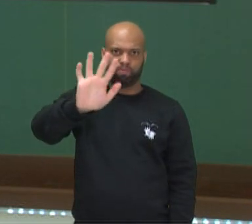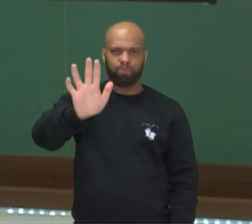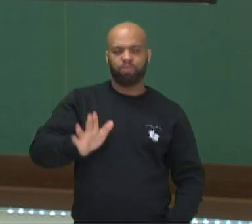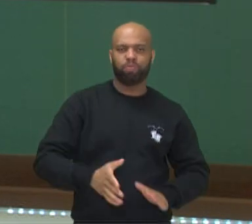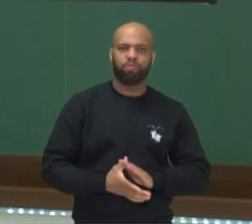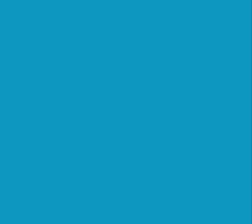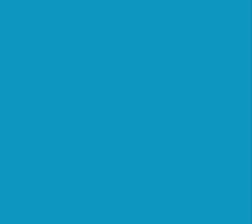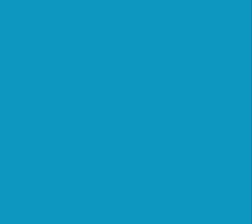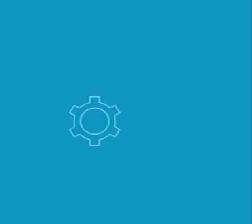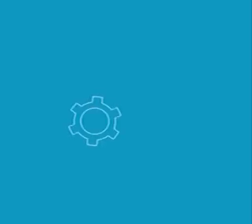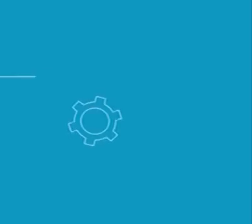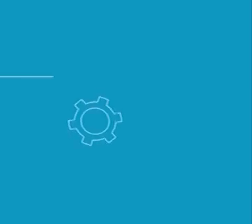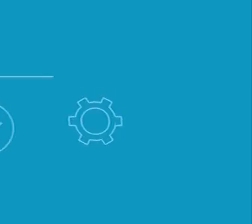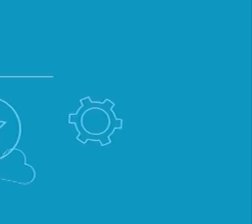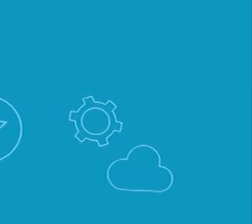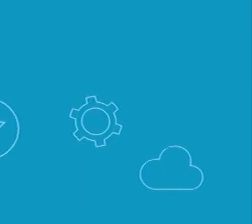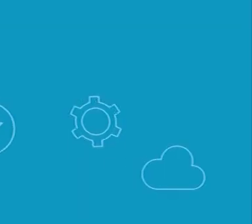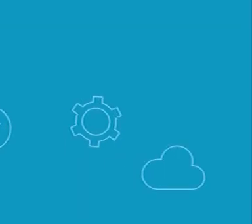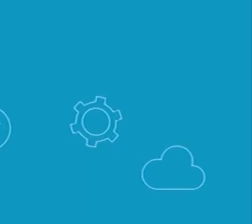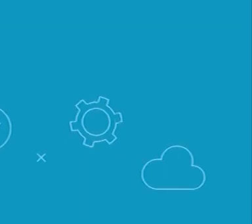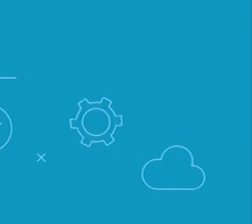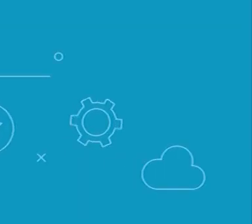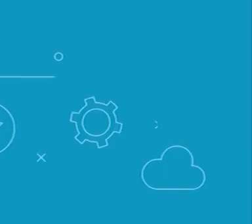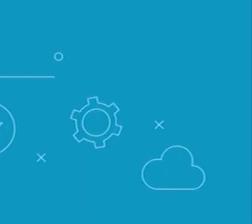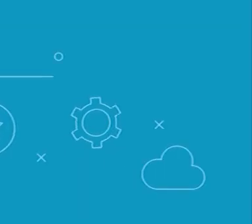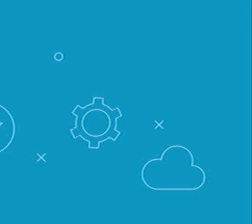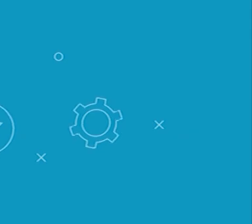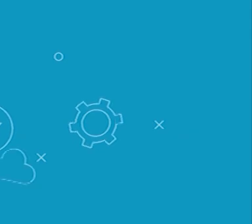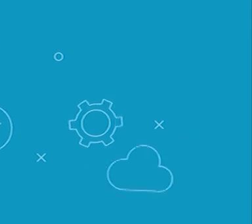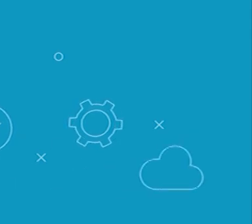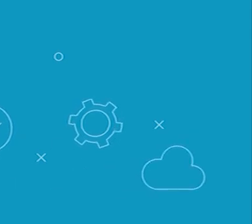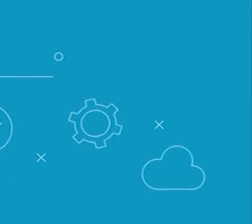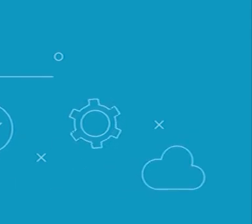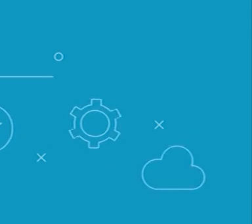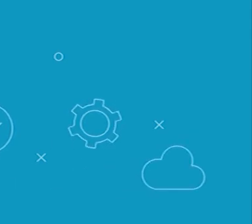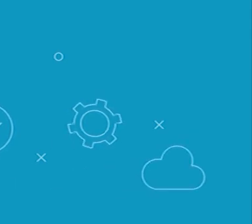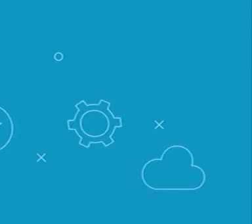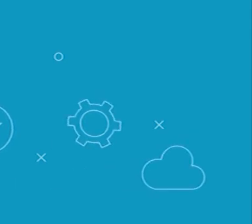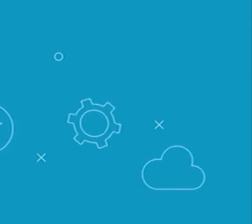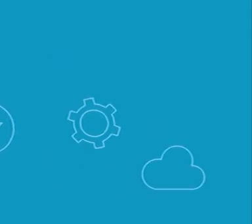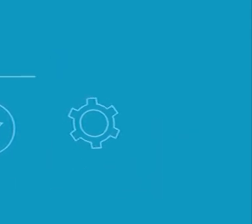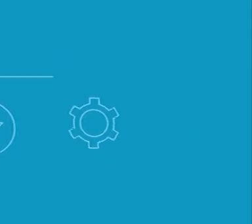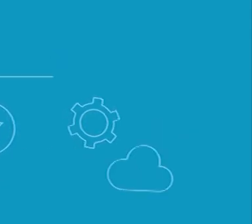Transcrição Quintena Coelho